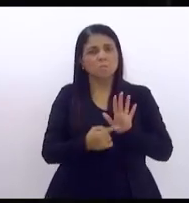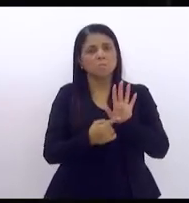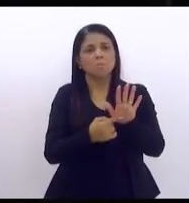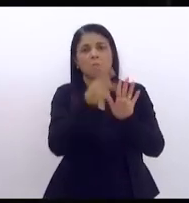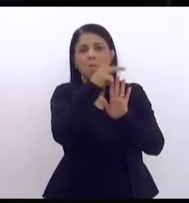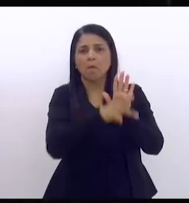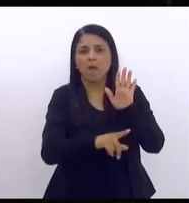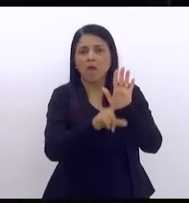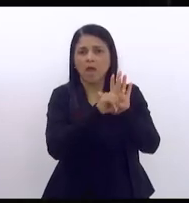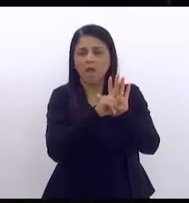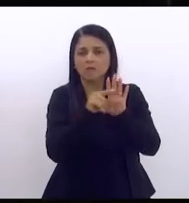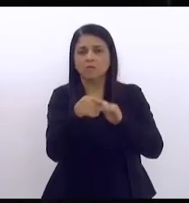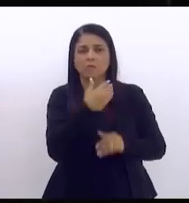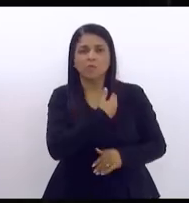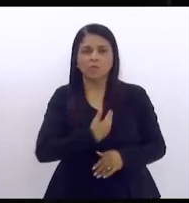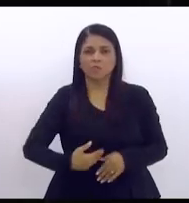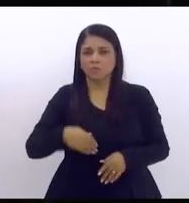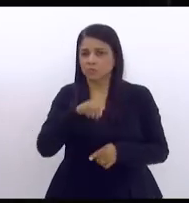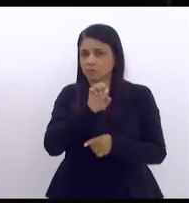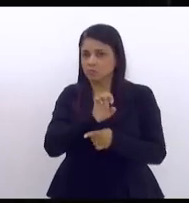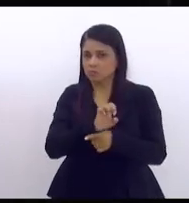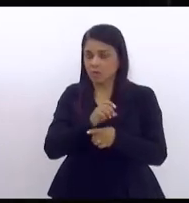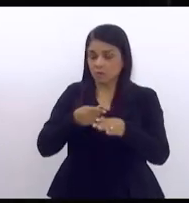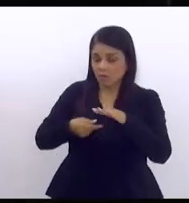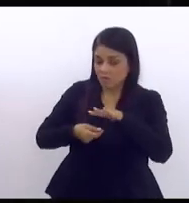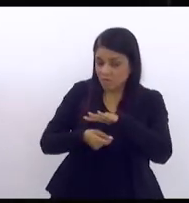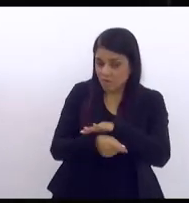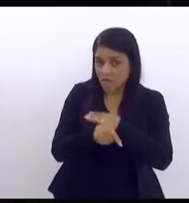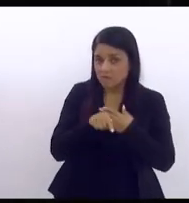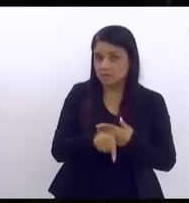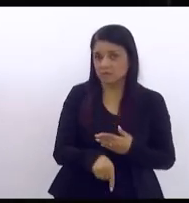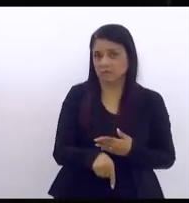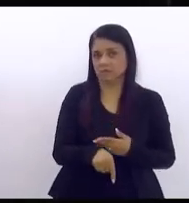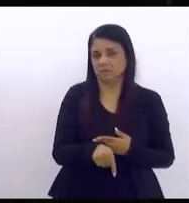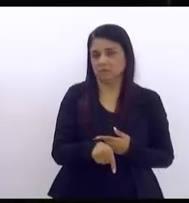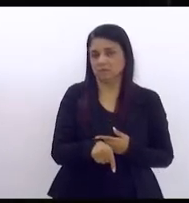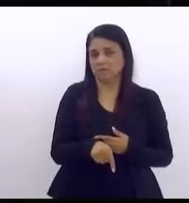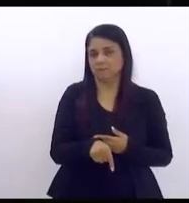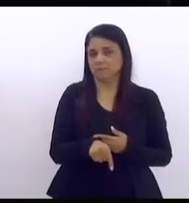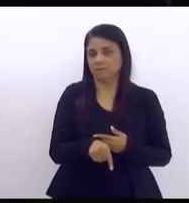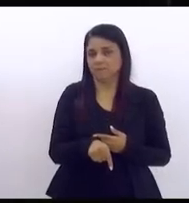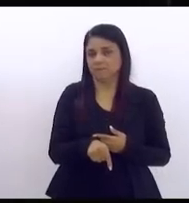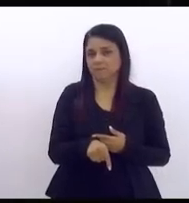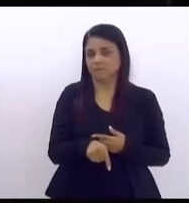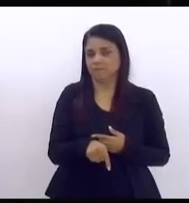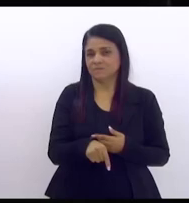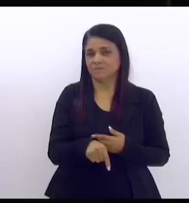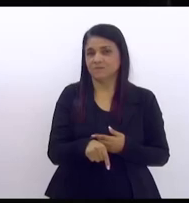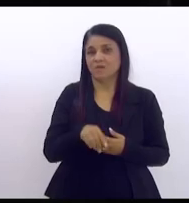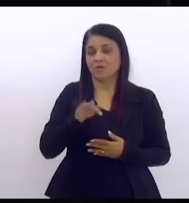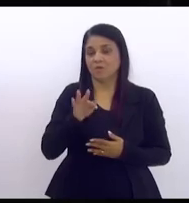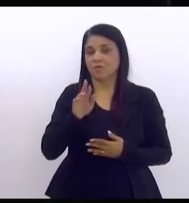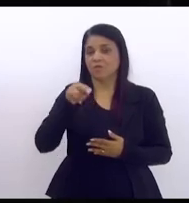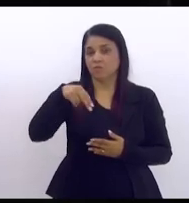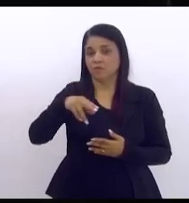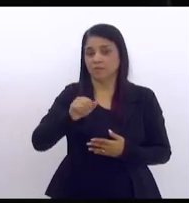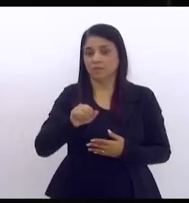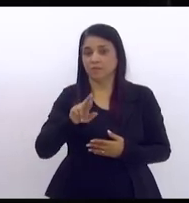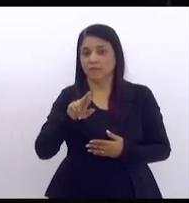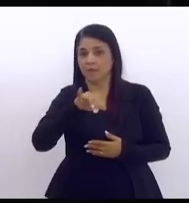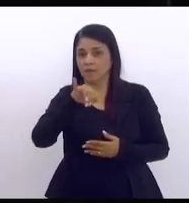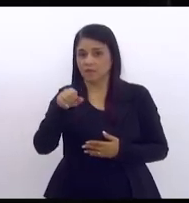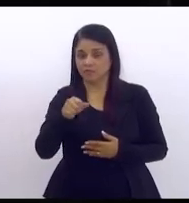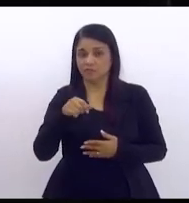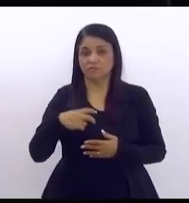por governo do estado que sempre investe aqui presidente Val você sabe quanto a Funarge a Secretaria de Cultura